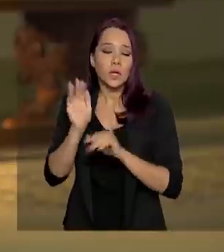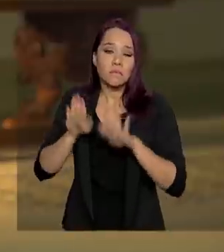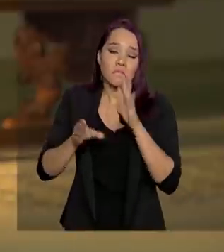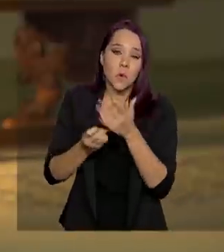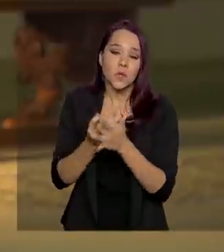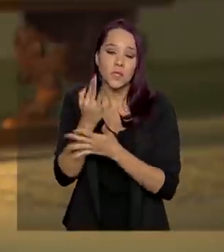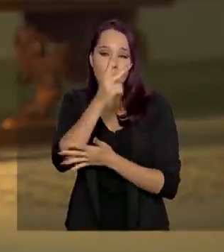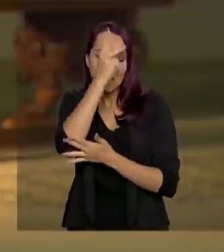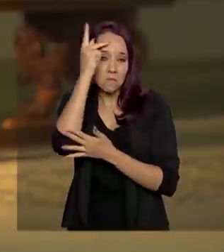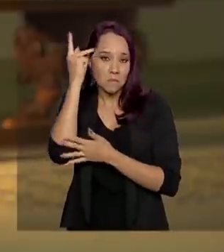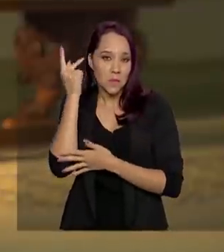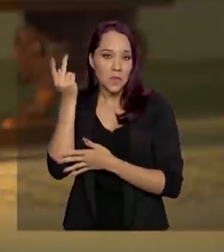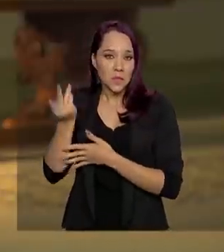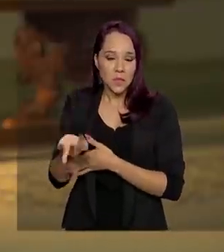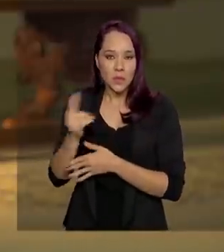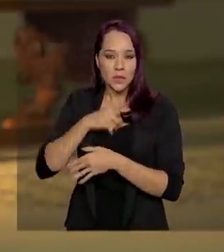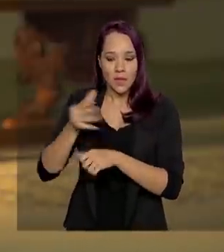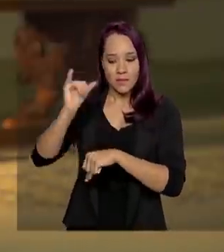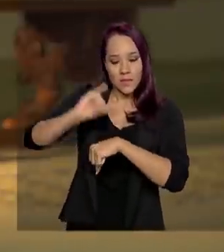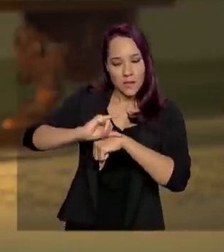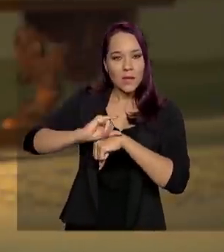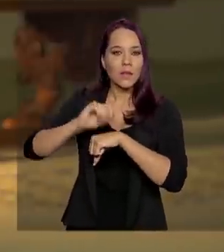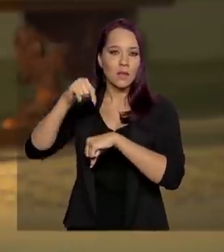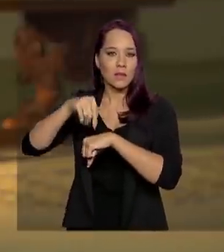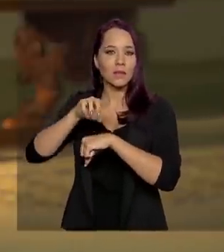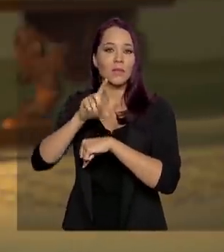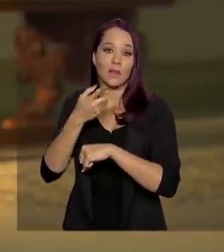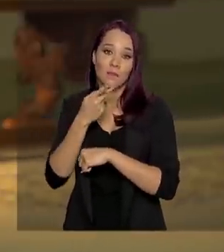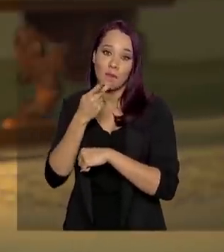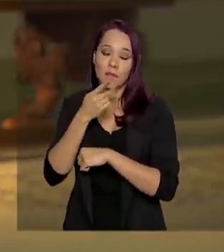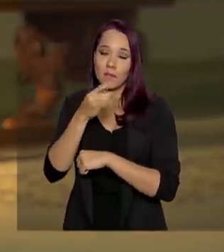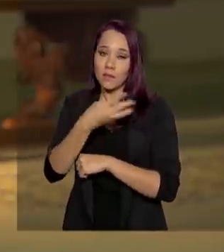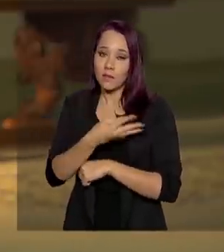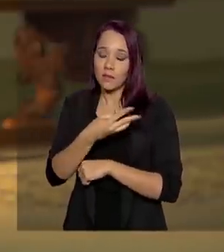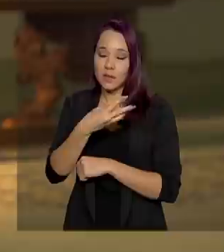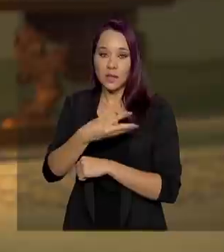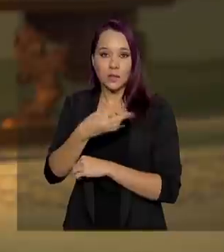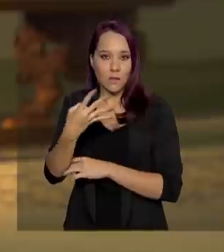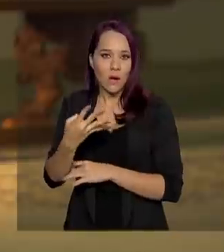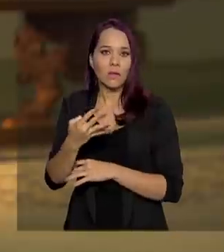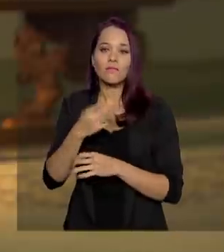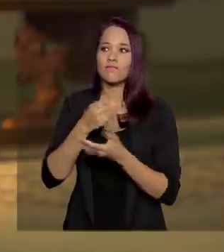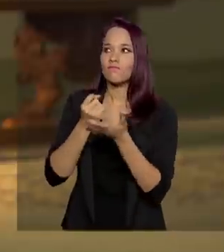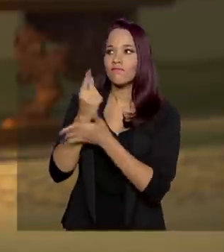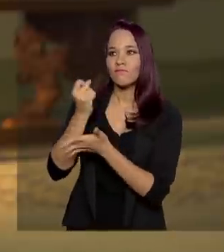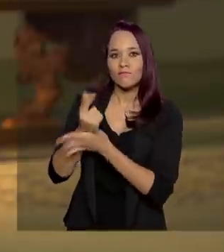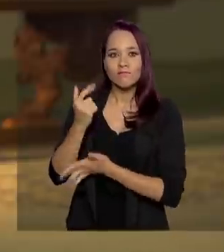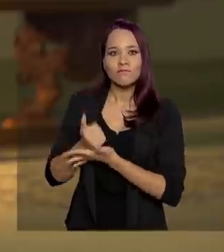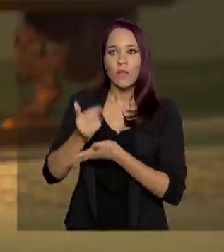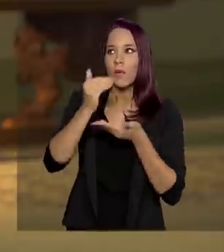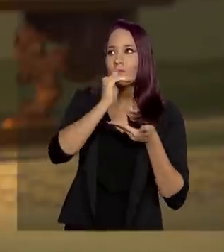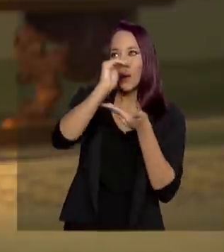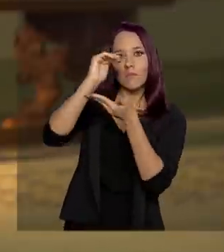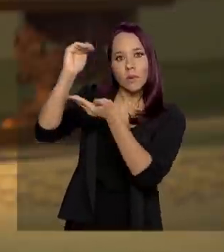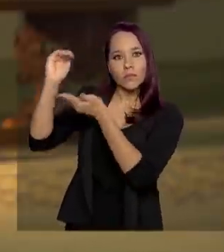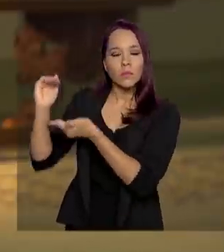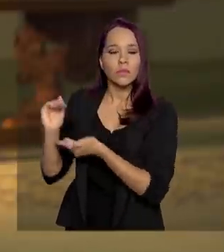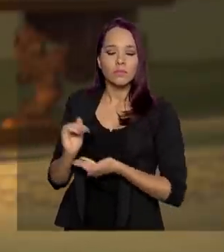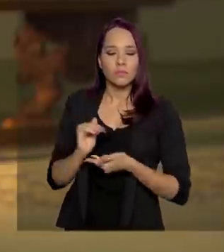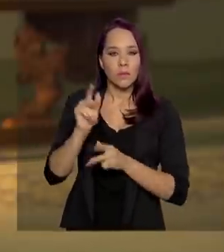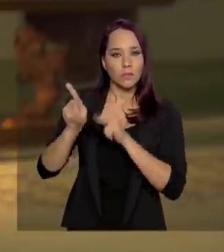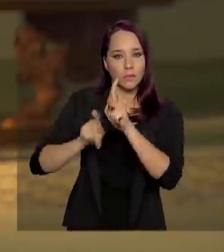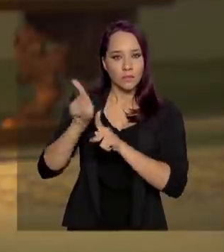quantidade de pessoas que estiverem nesse distrito, lembrando que são 34, então é procedida a compra e distribuição para a população.